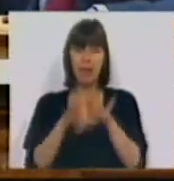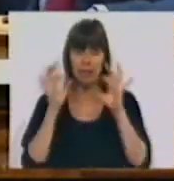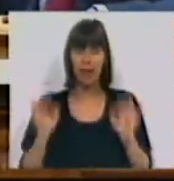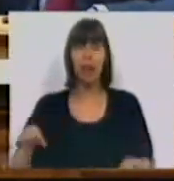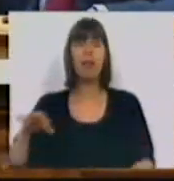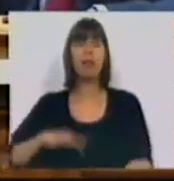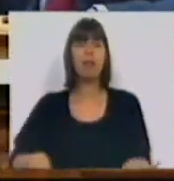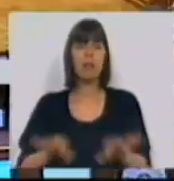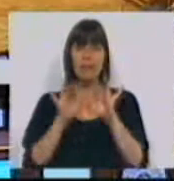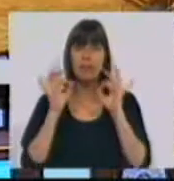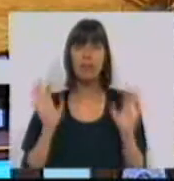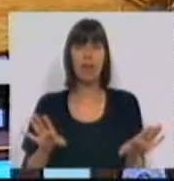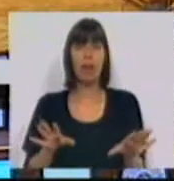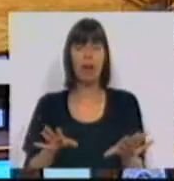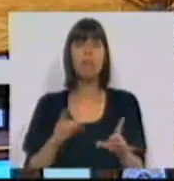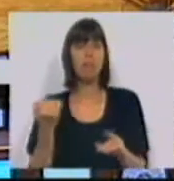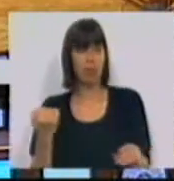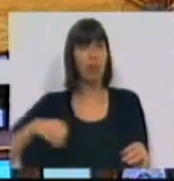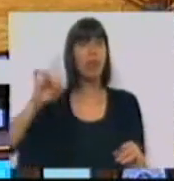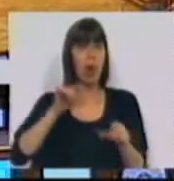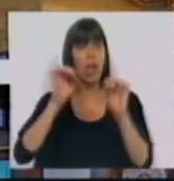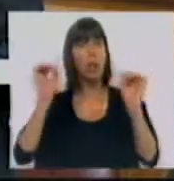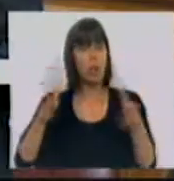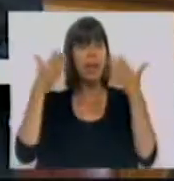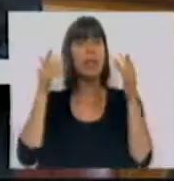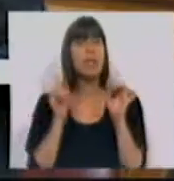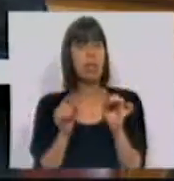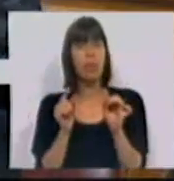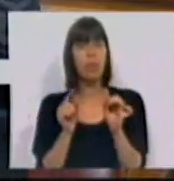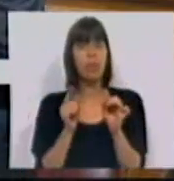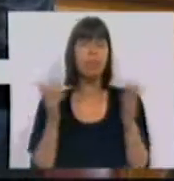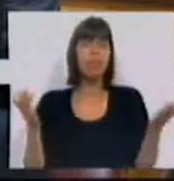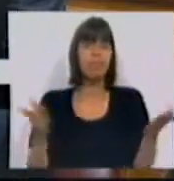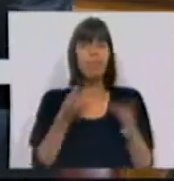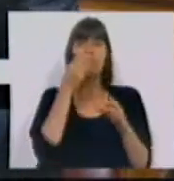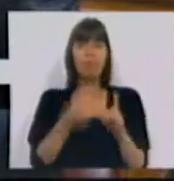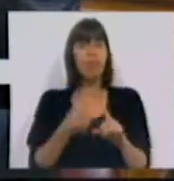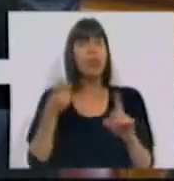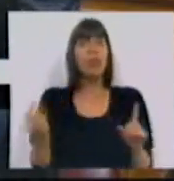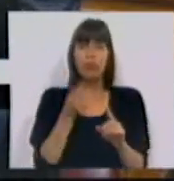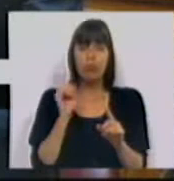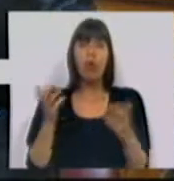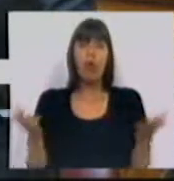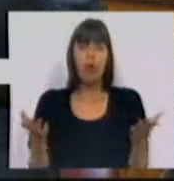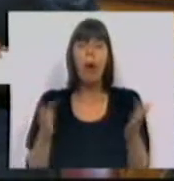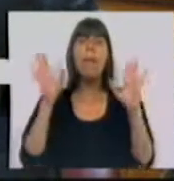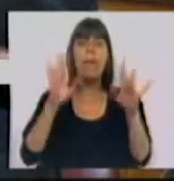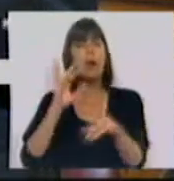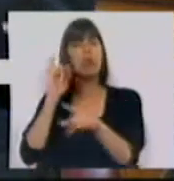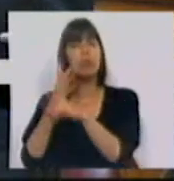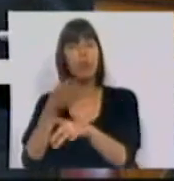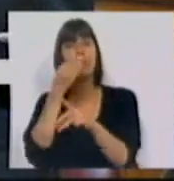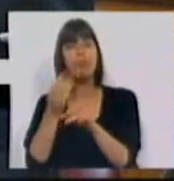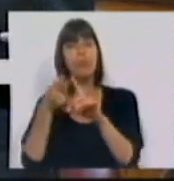salário igual. Viola esse princípio. Isso é uma injustiça. Mas há outra